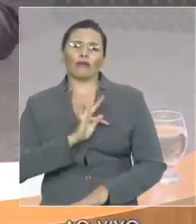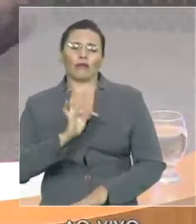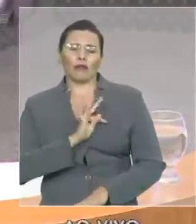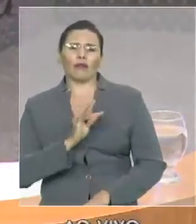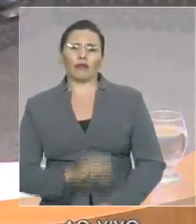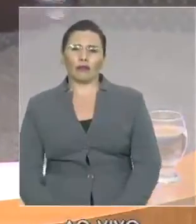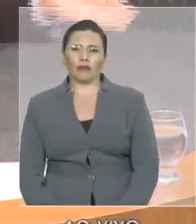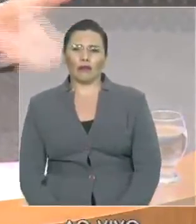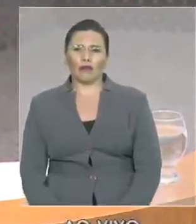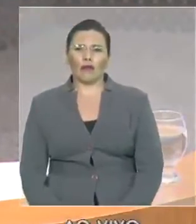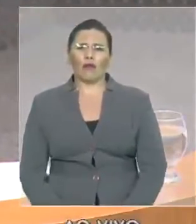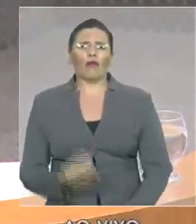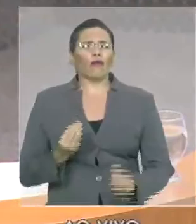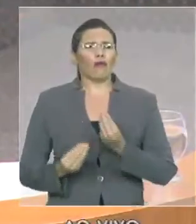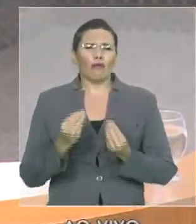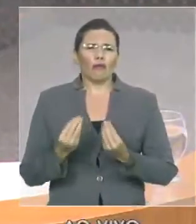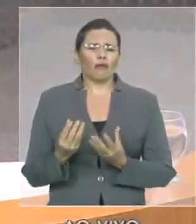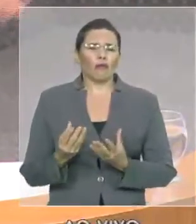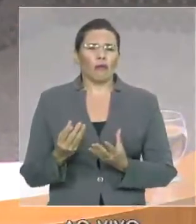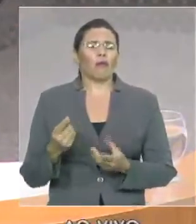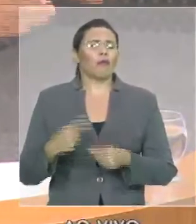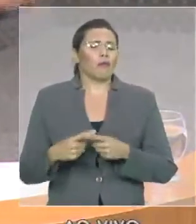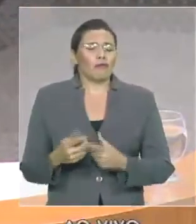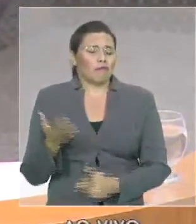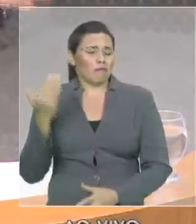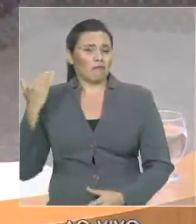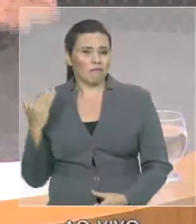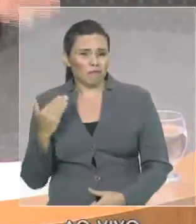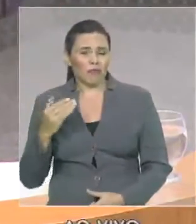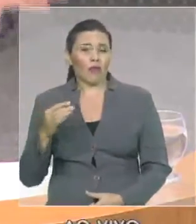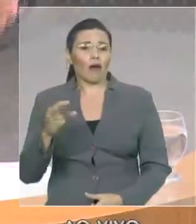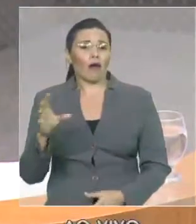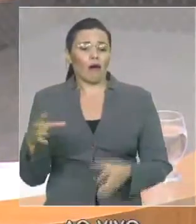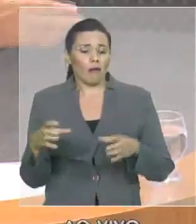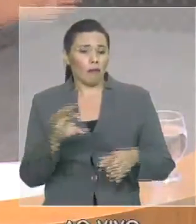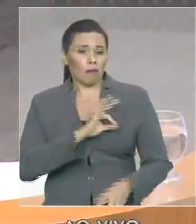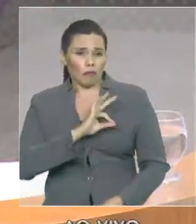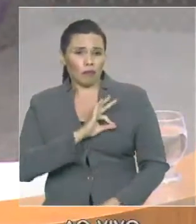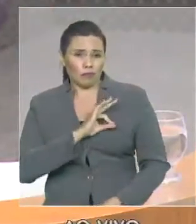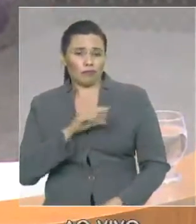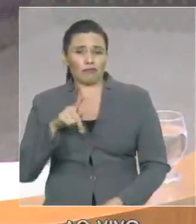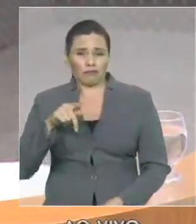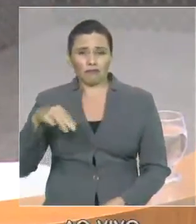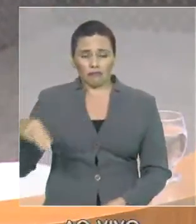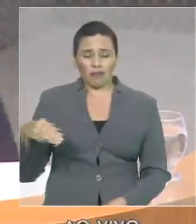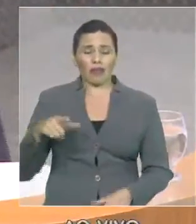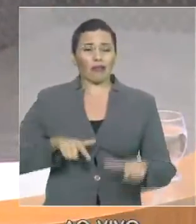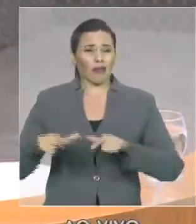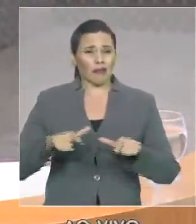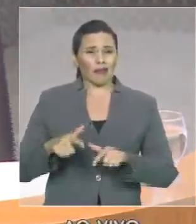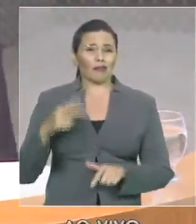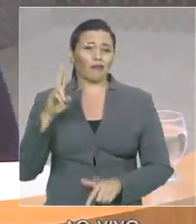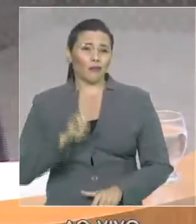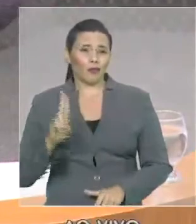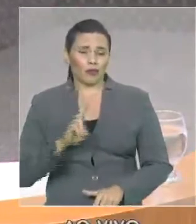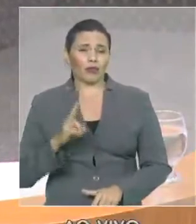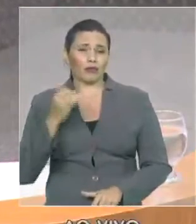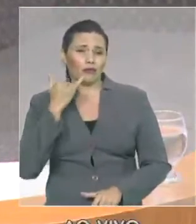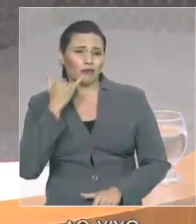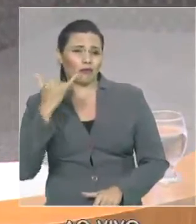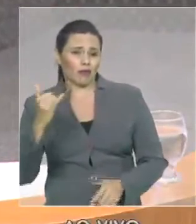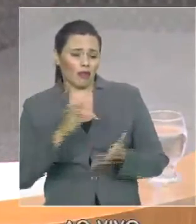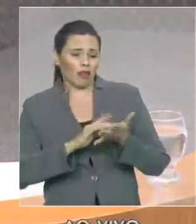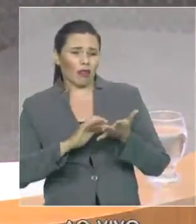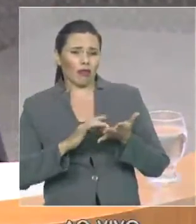celular. Foi isso que nós encontramos. E nós gastamos oito milhões de reais e esse sistema, inclusive, já está funcionando.